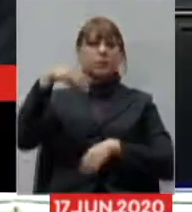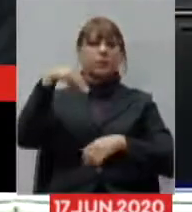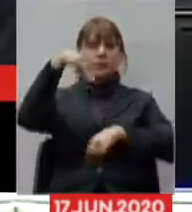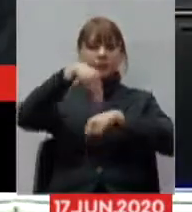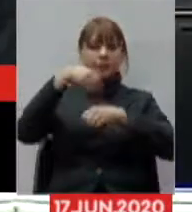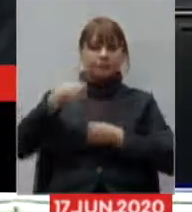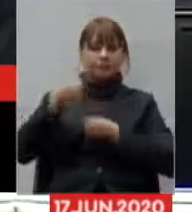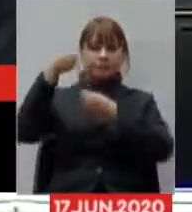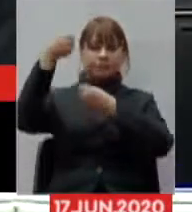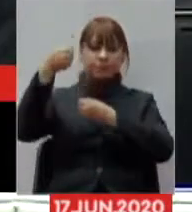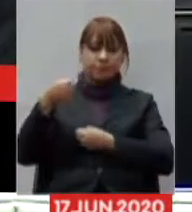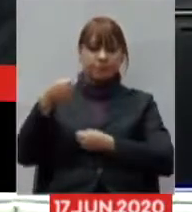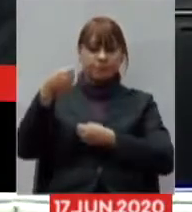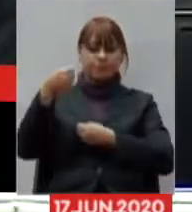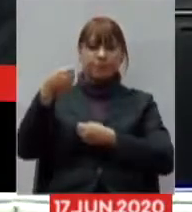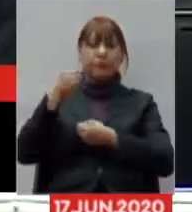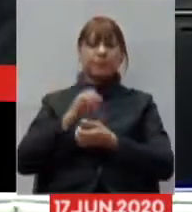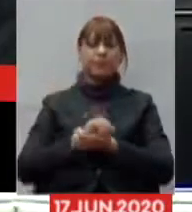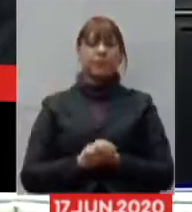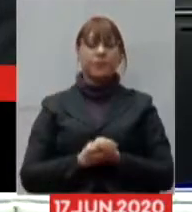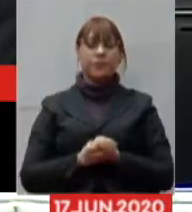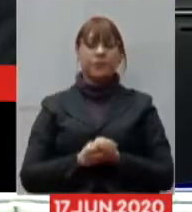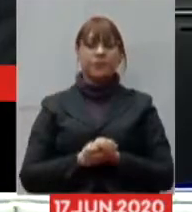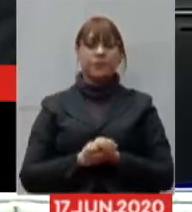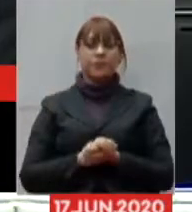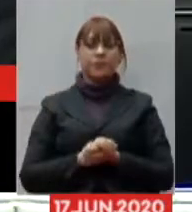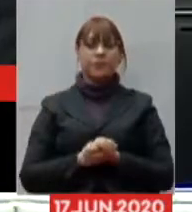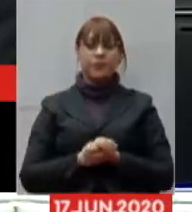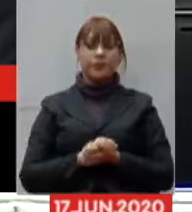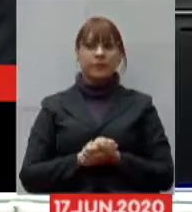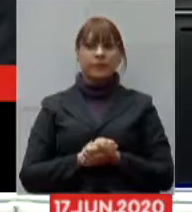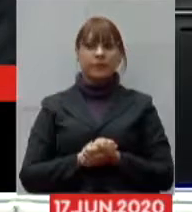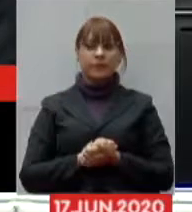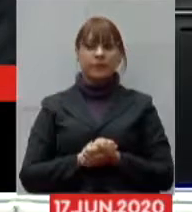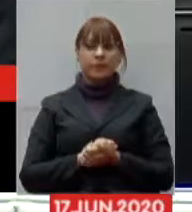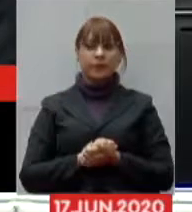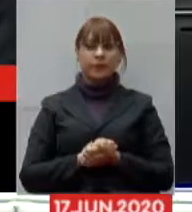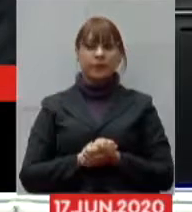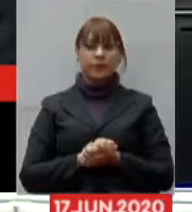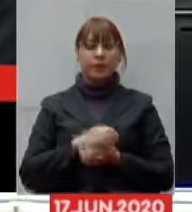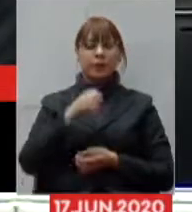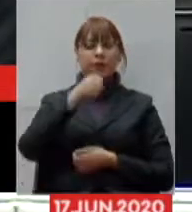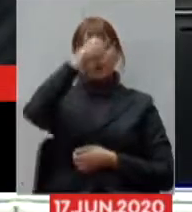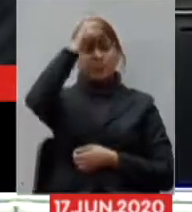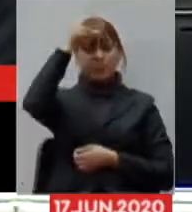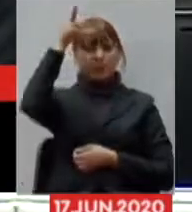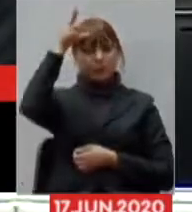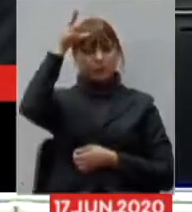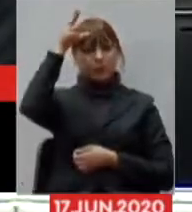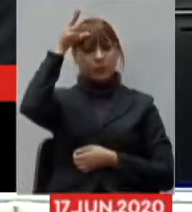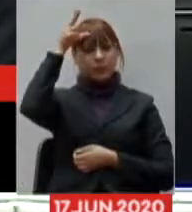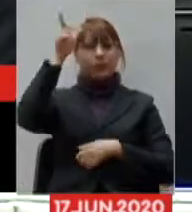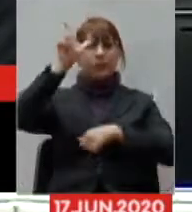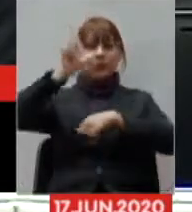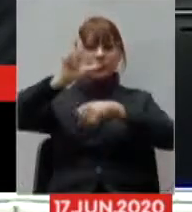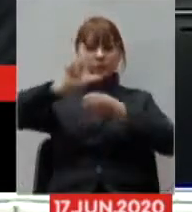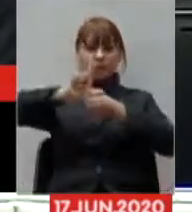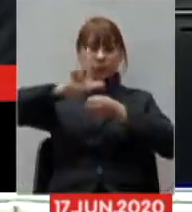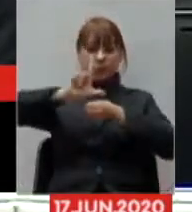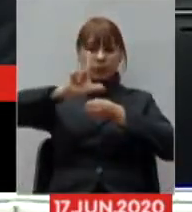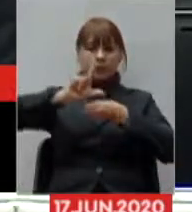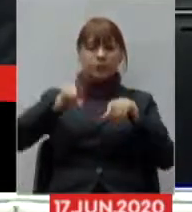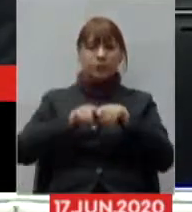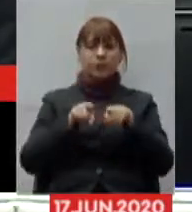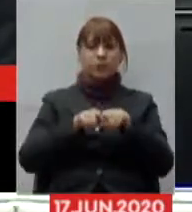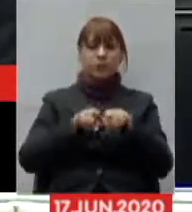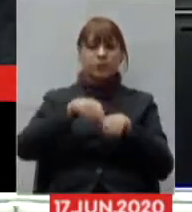Ioannis Constantinos, o nosso querido grego, o prefeito de Lavra, José Xerém e também o